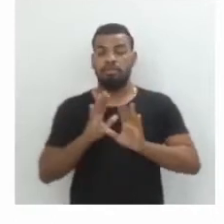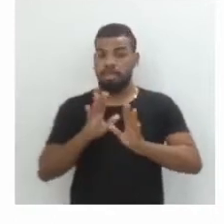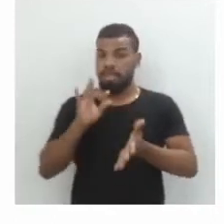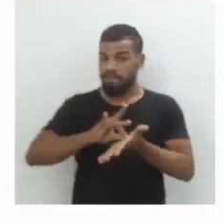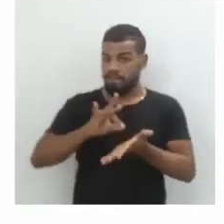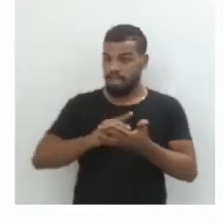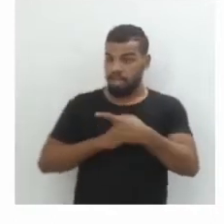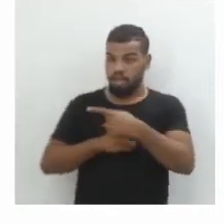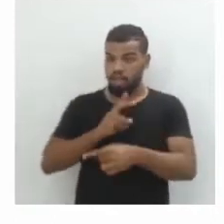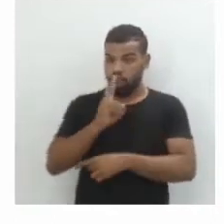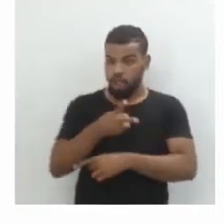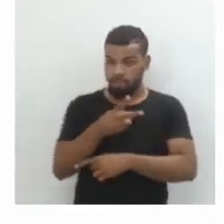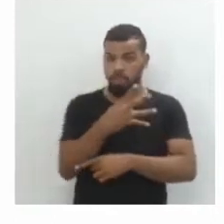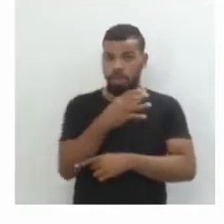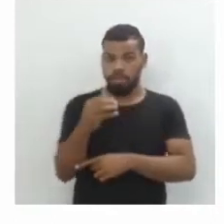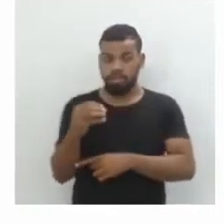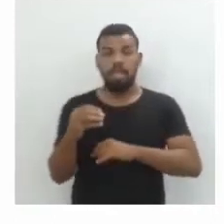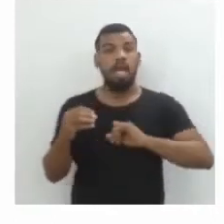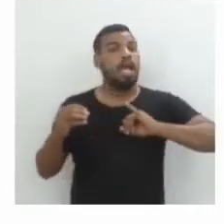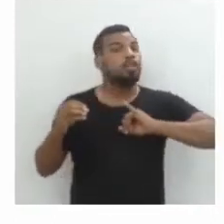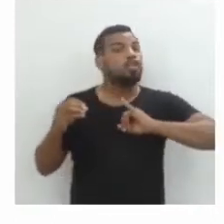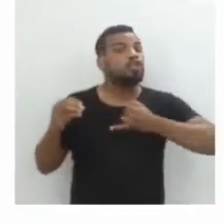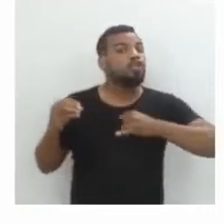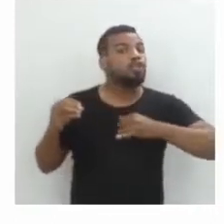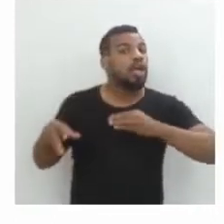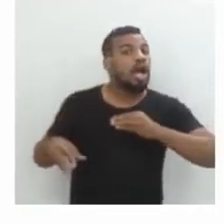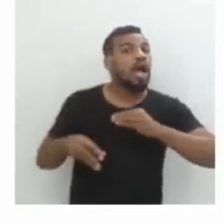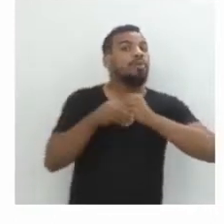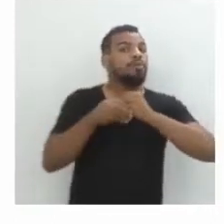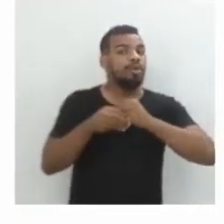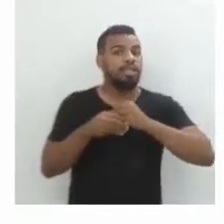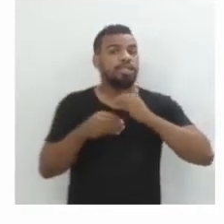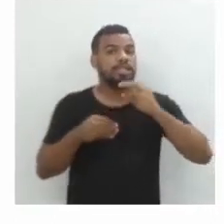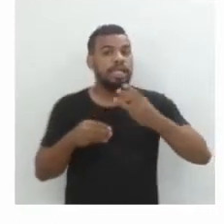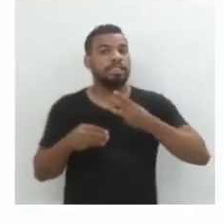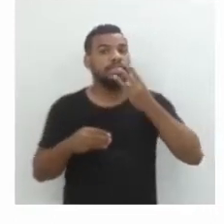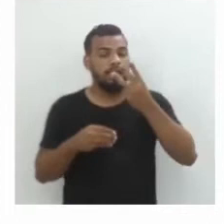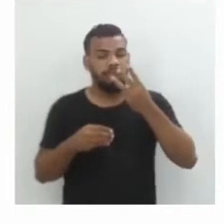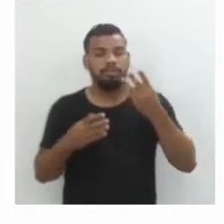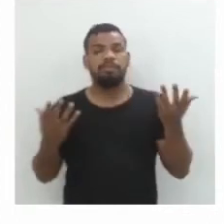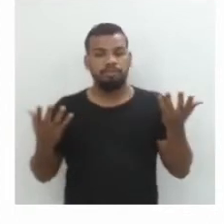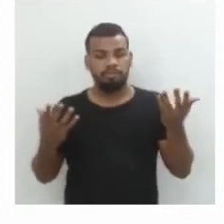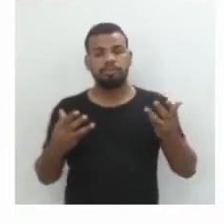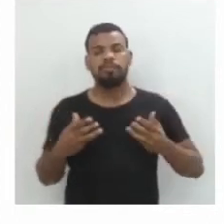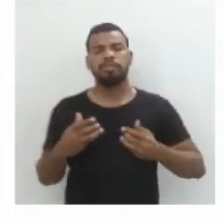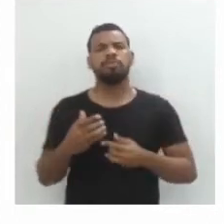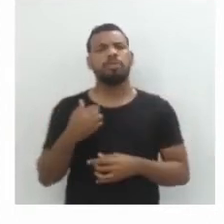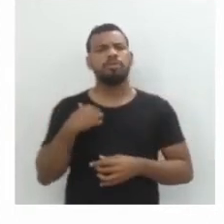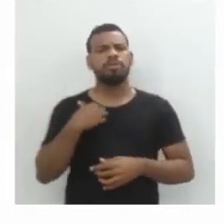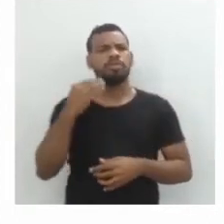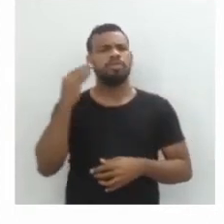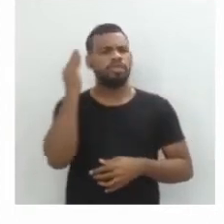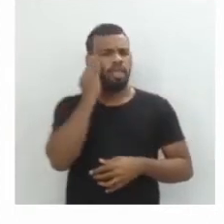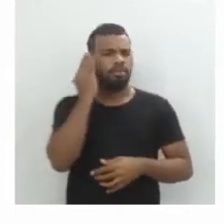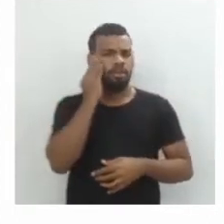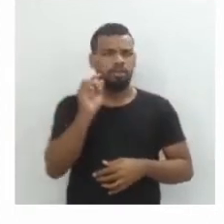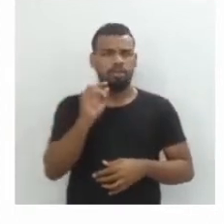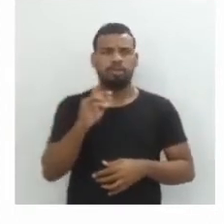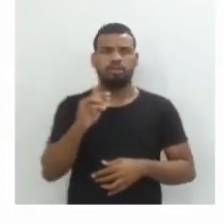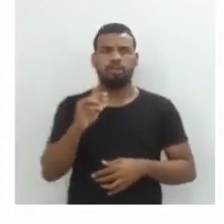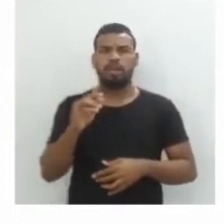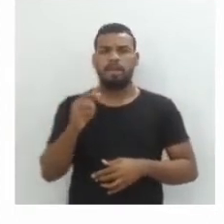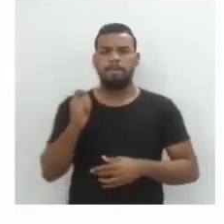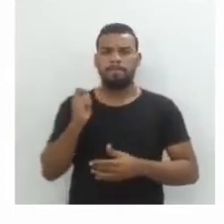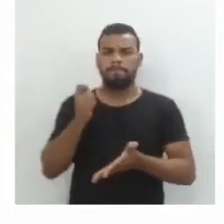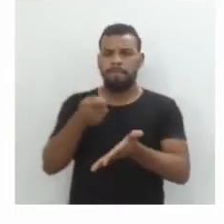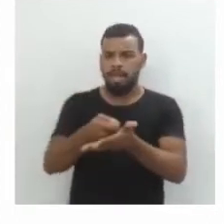.400,00 é o valor dos juros que foi acumulado num período de 3 anos. Mas para eu saber qual o montante que Marta irá